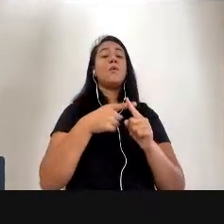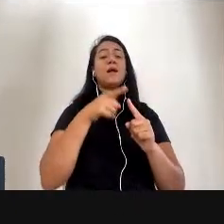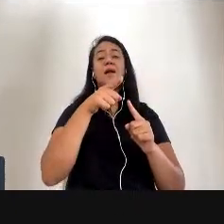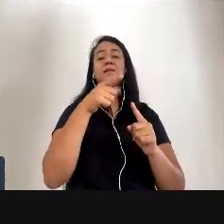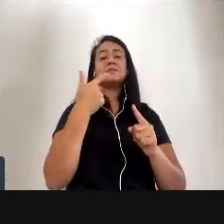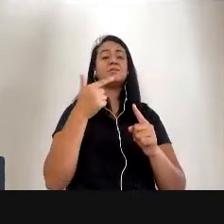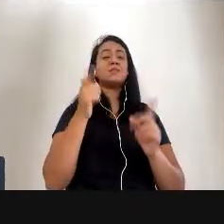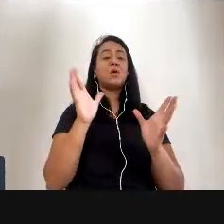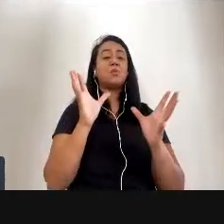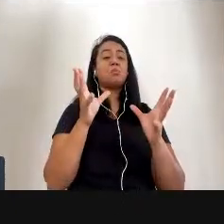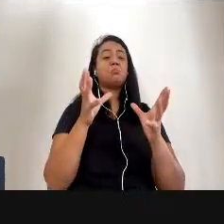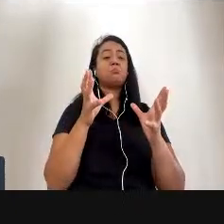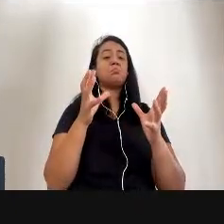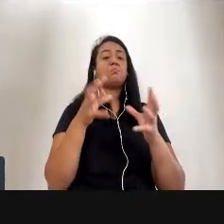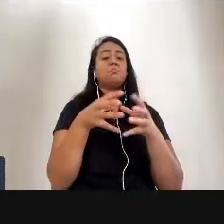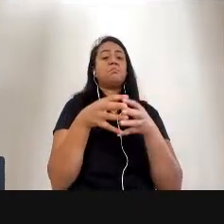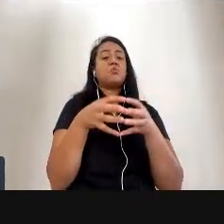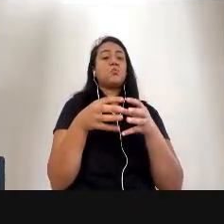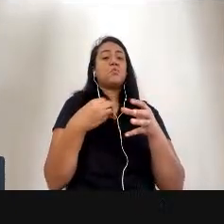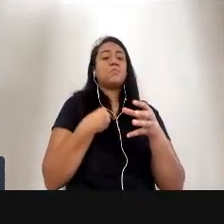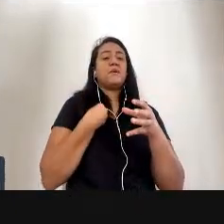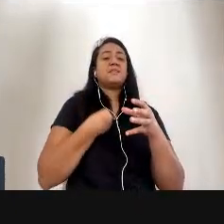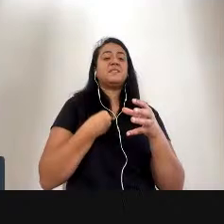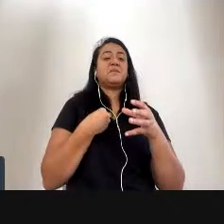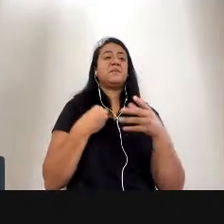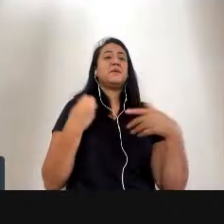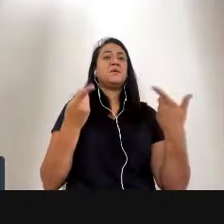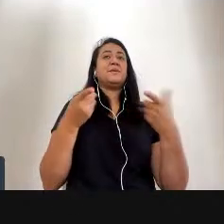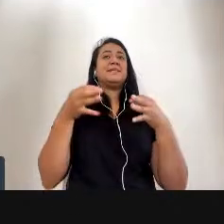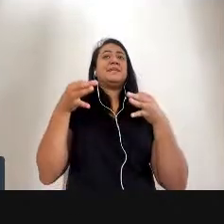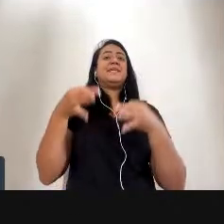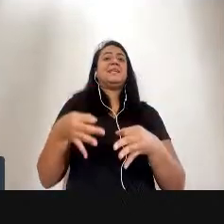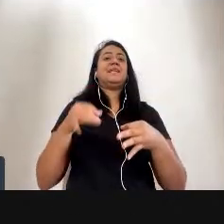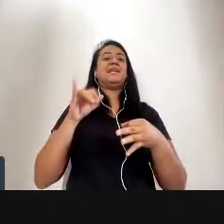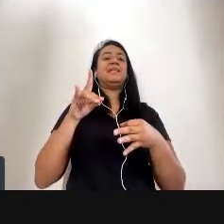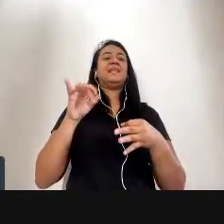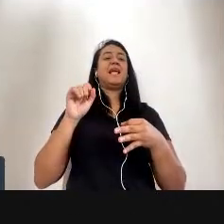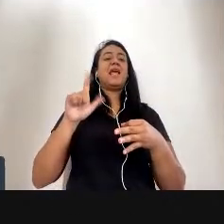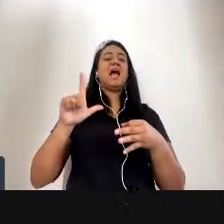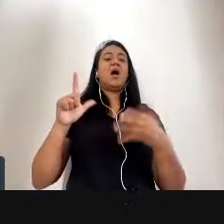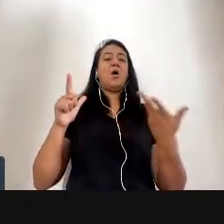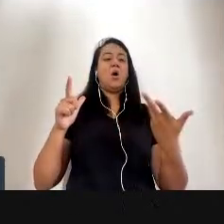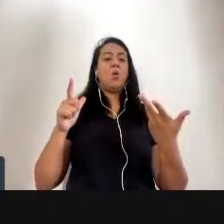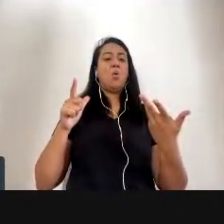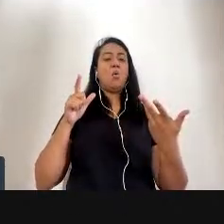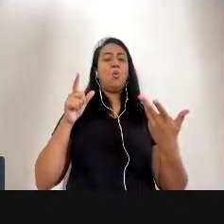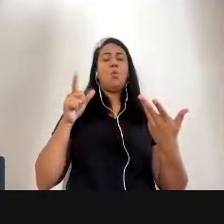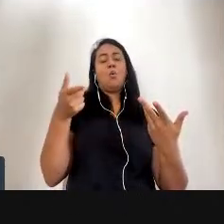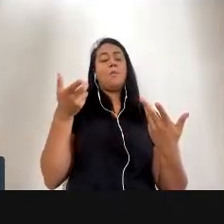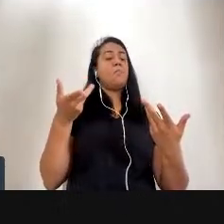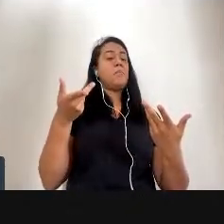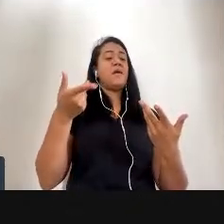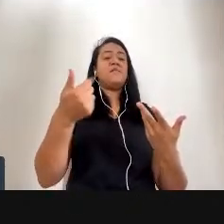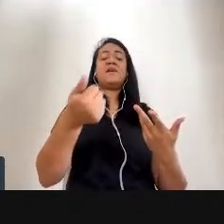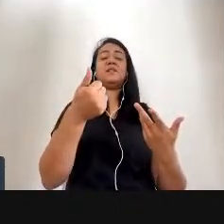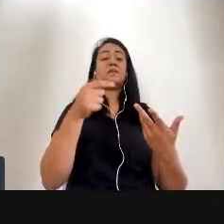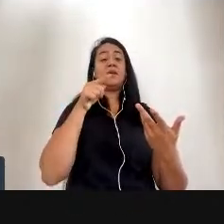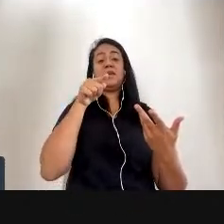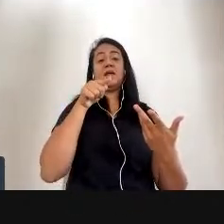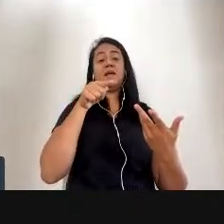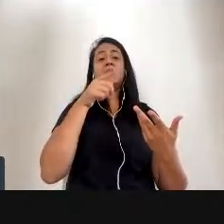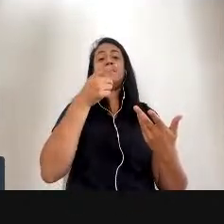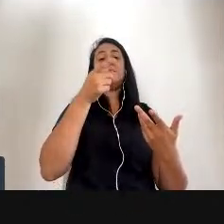ideal liberal, que é como se o sujeito fosse um sujeito indivíduo e aí